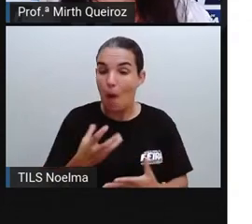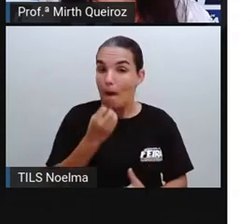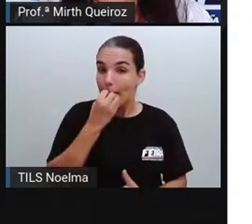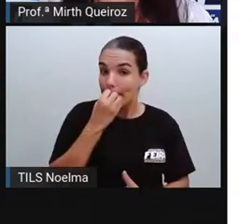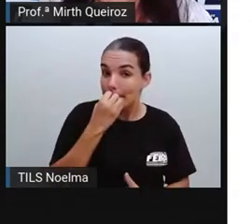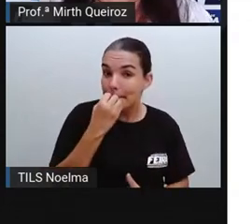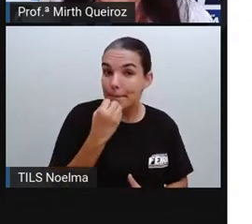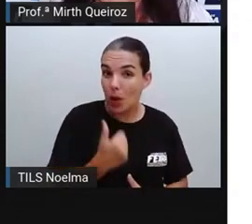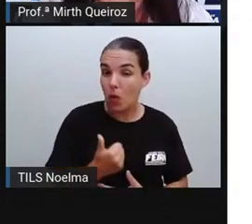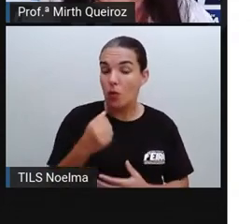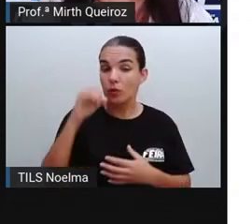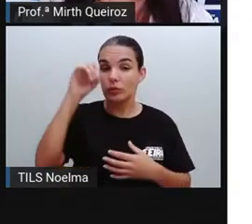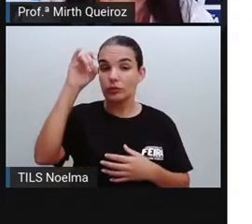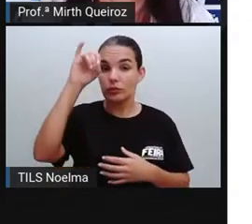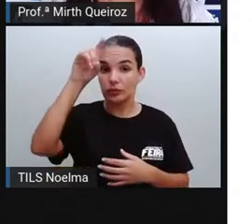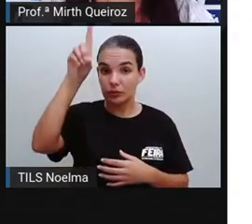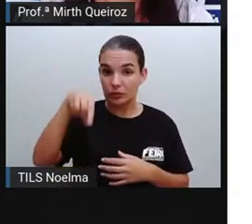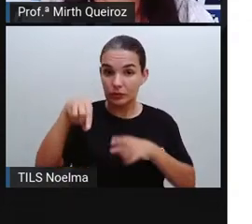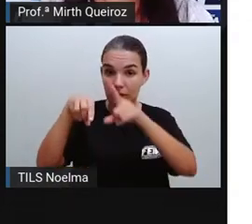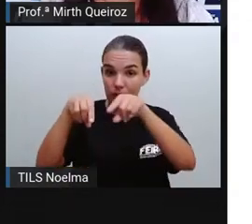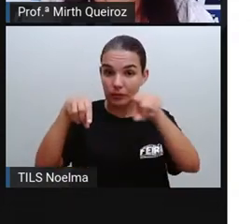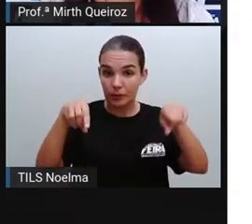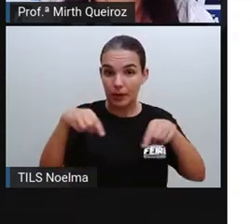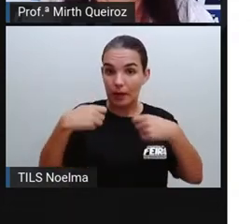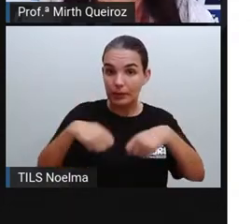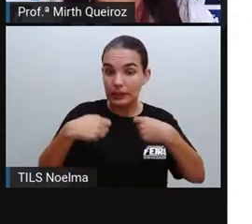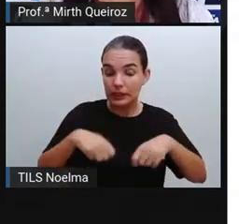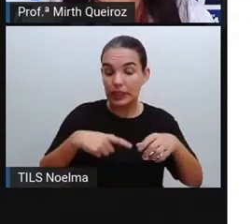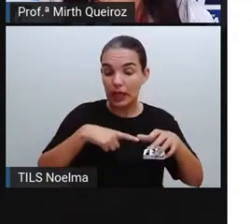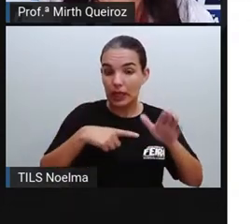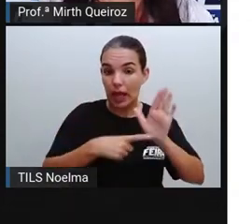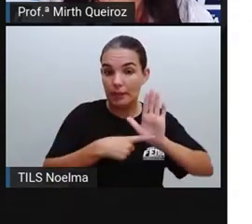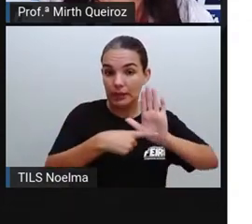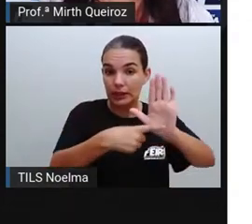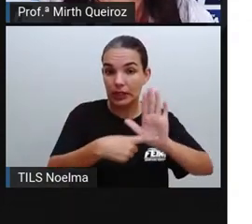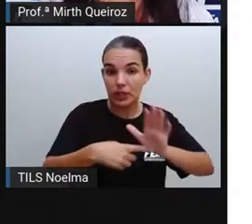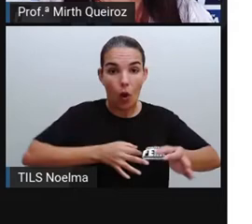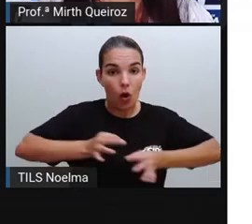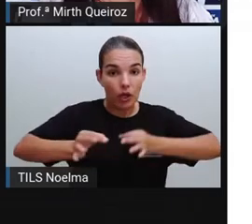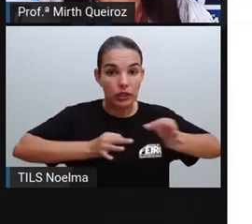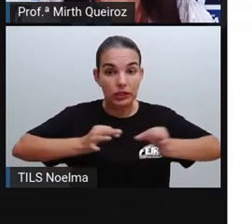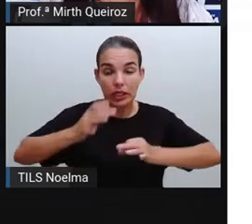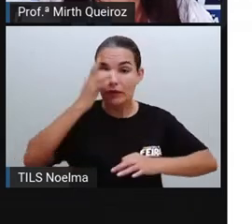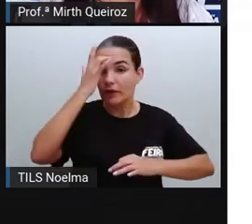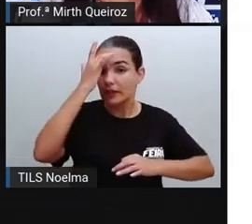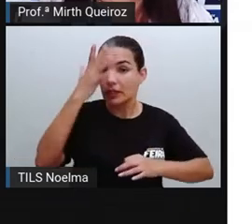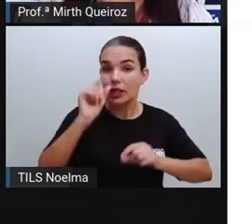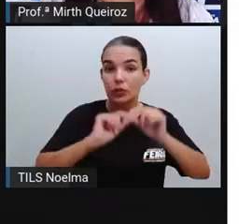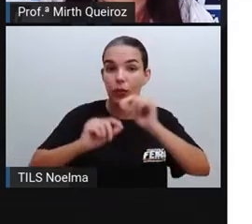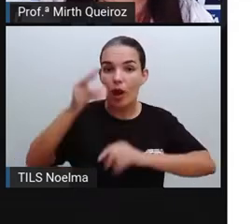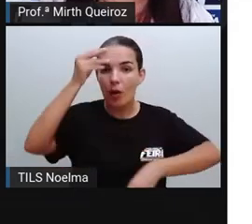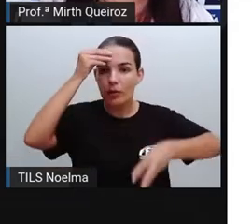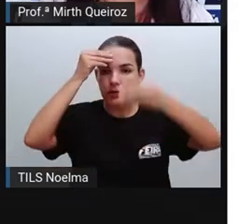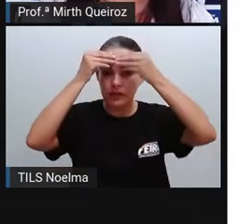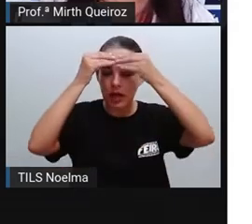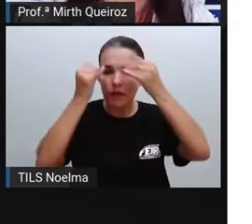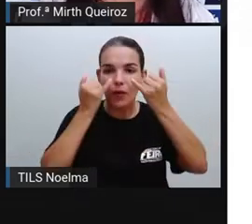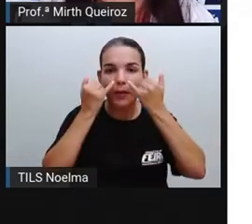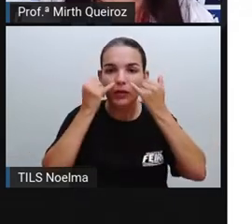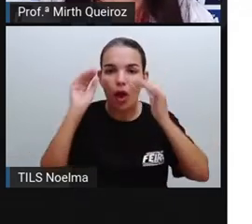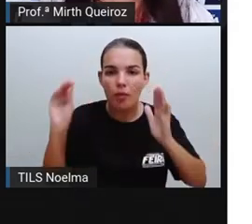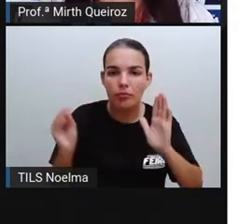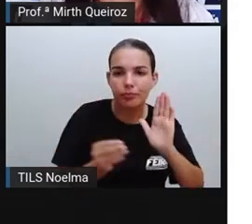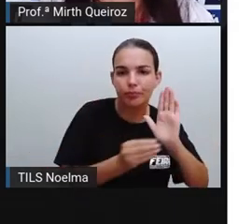sempre apresentado de modo muito organizado, né? Facilitando a compreensão das informações que estão contidas aí